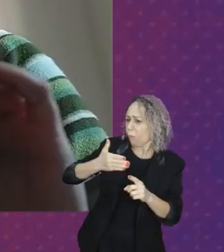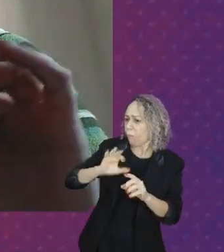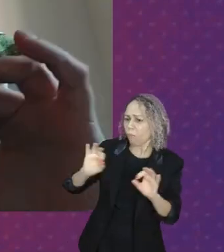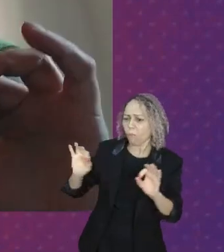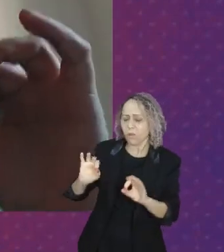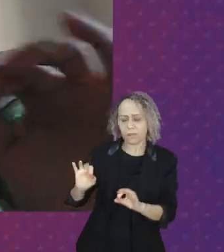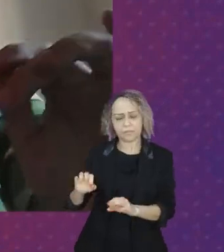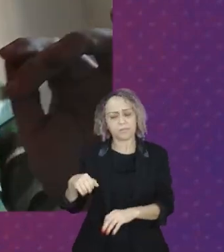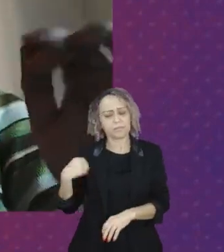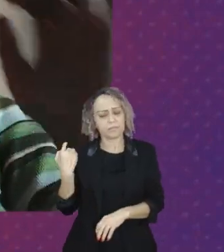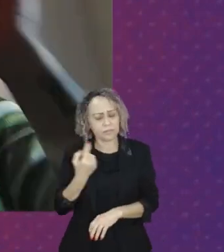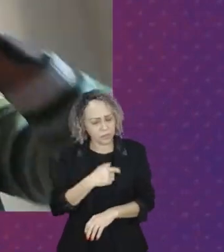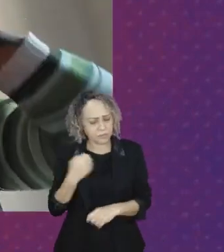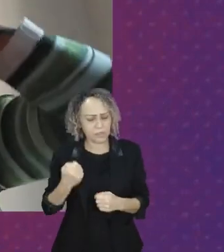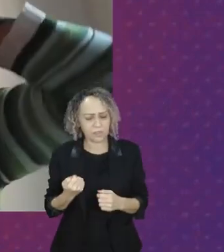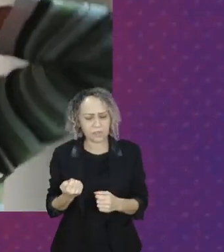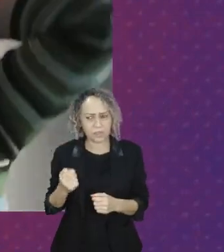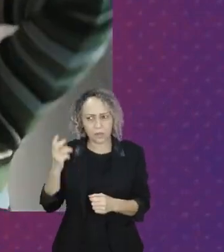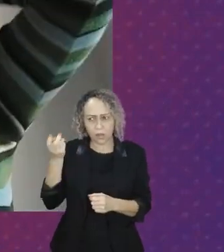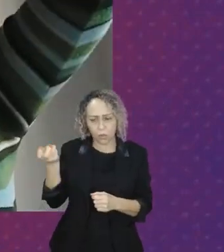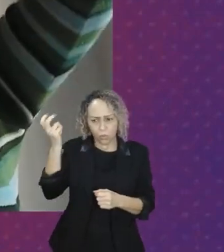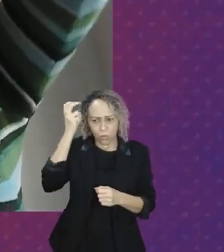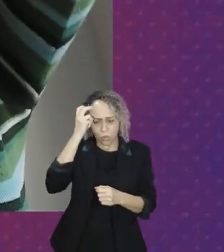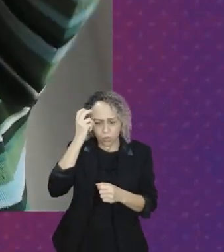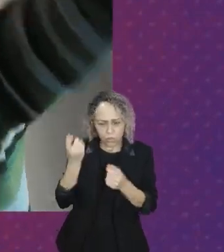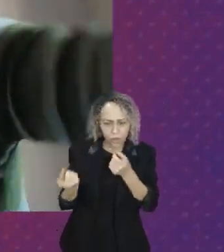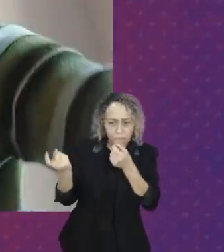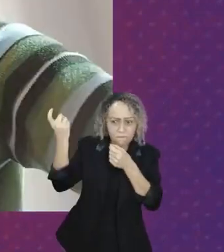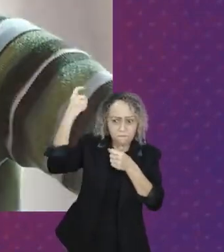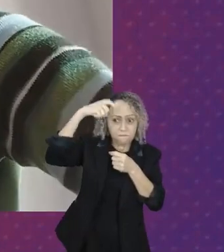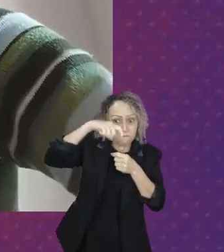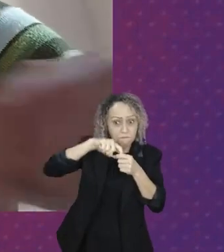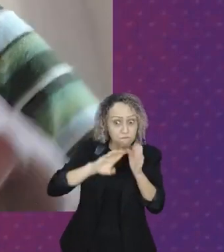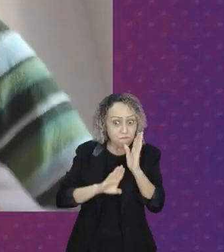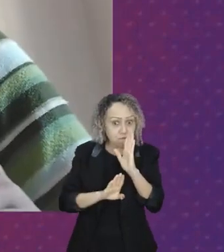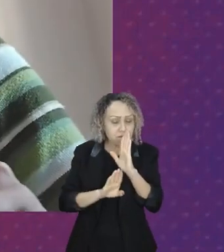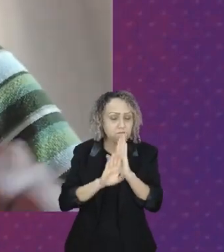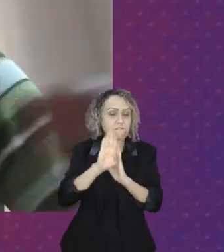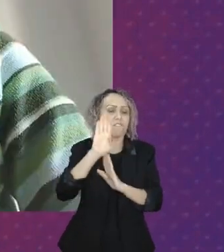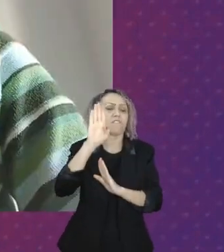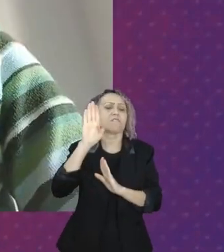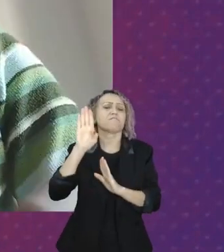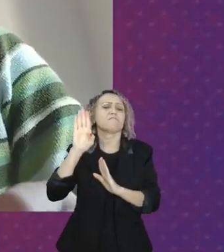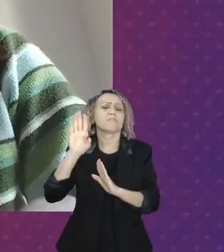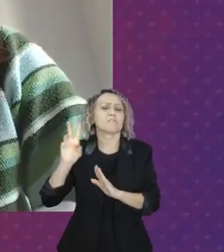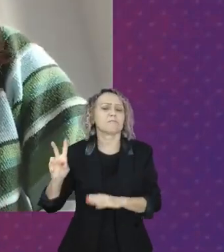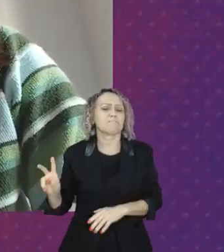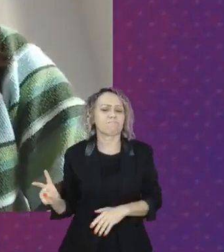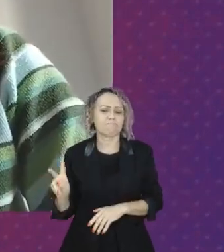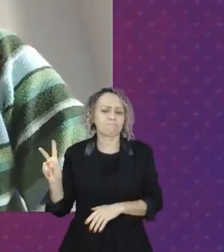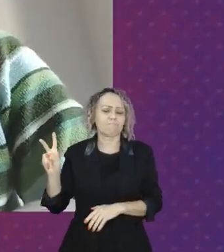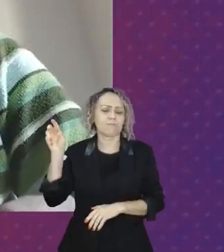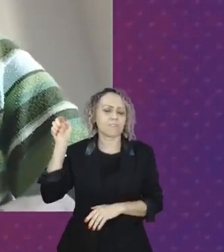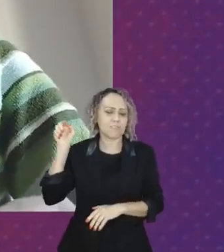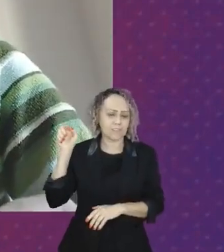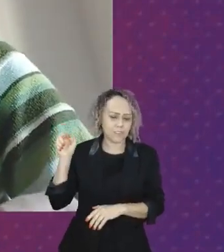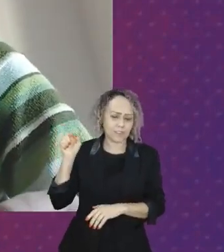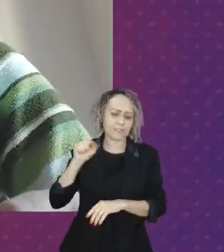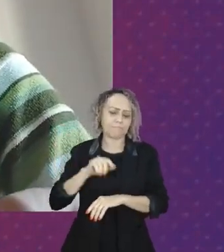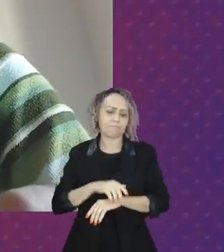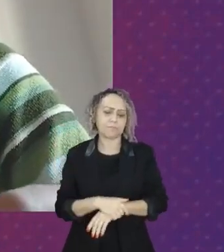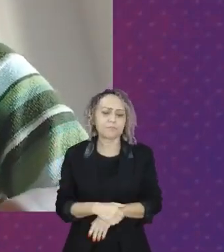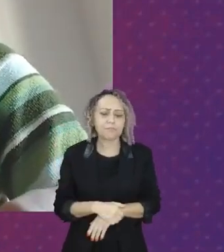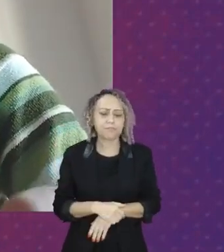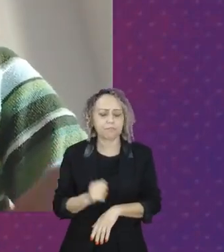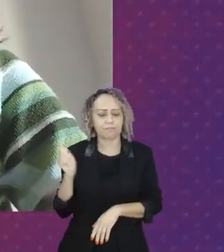de uma forma que seja mais valorizada. Quando eu digo tudo isso, a gente